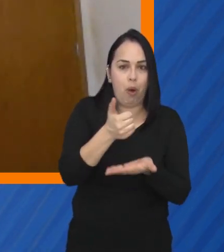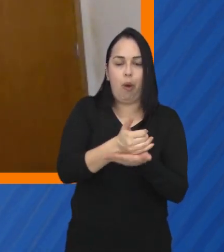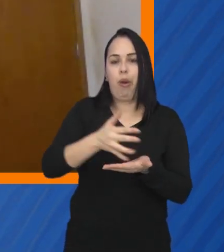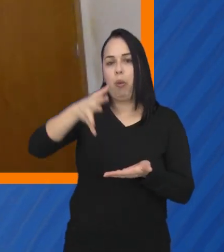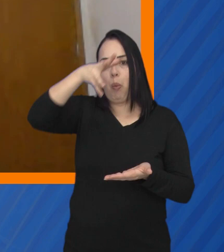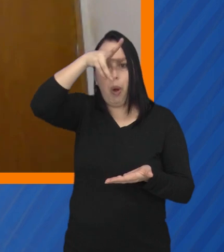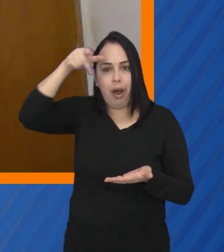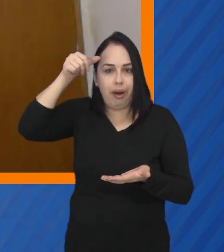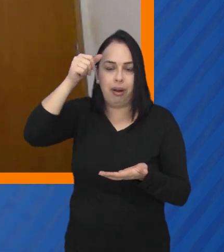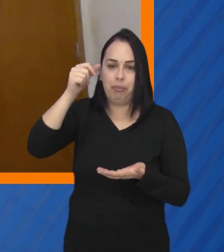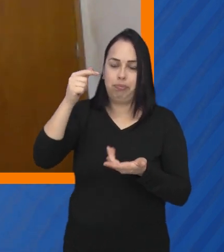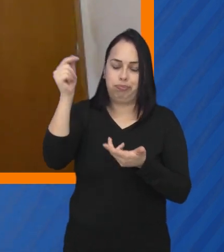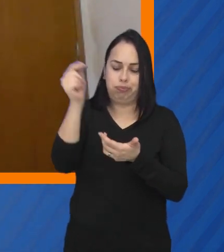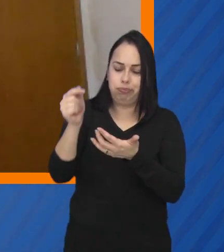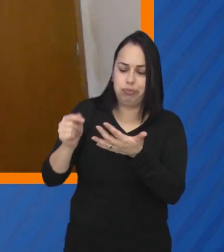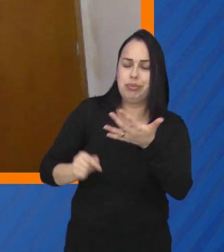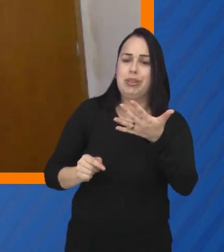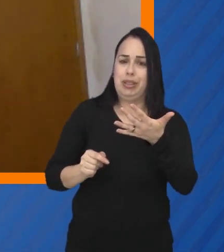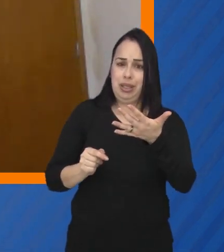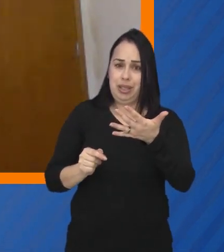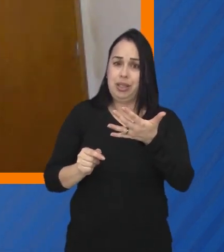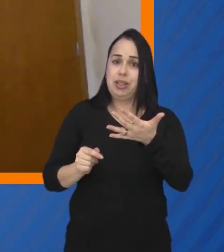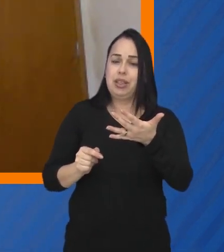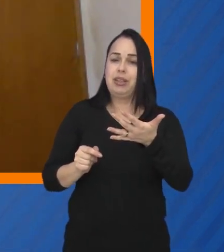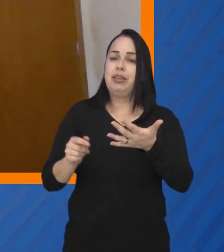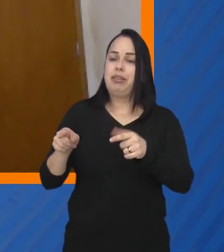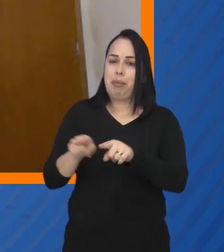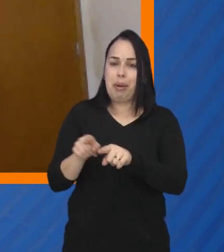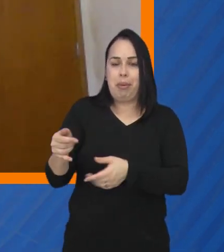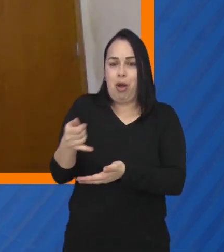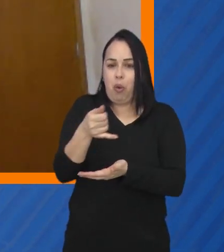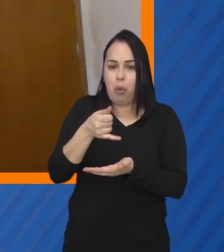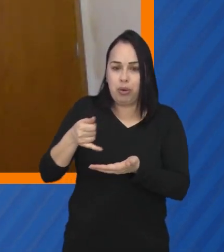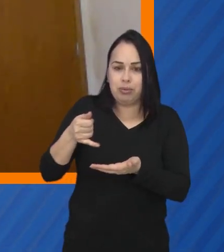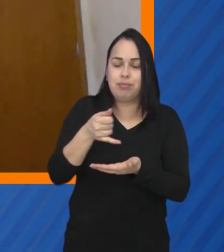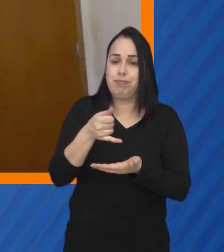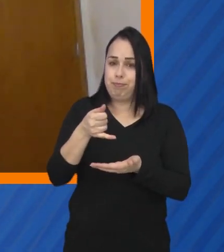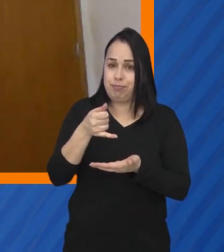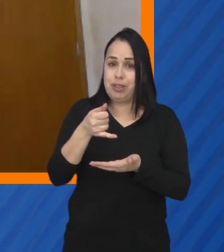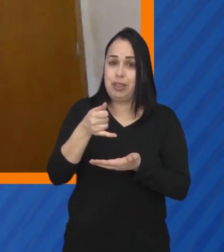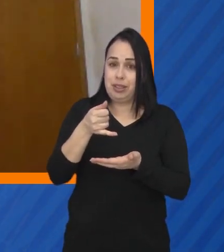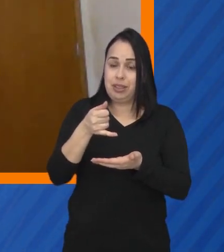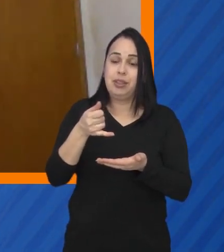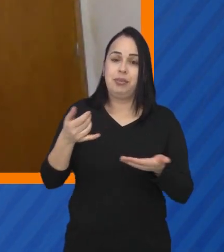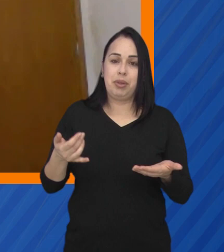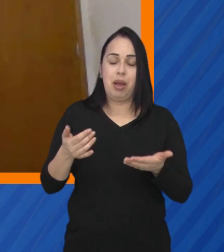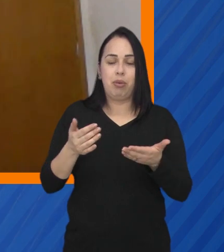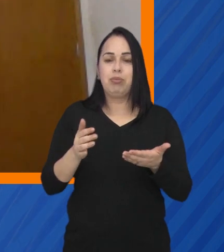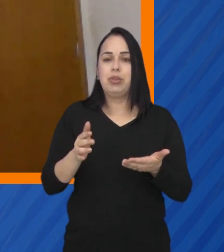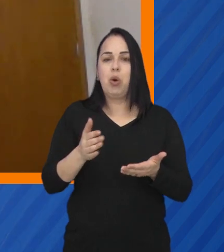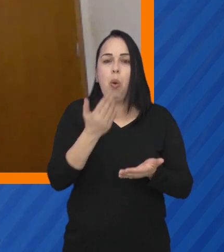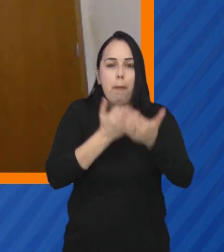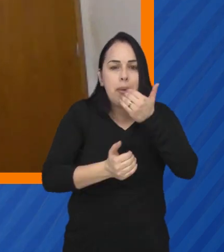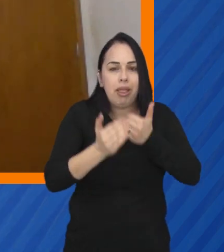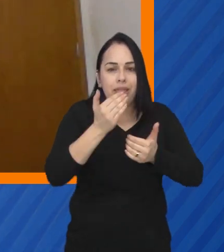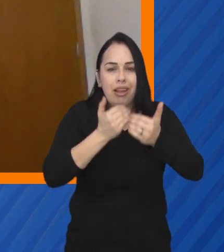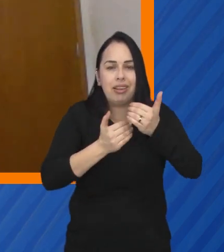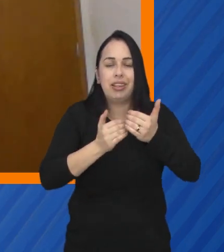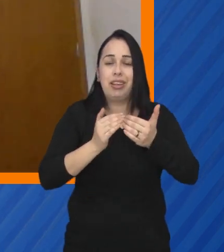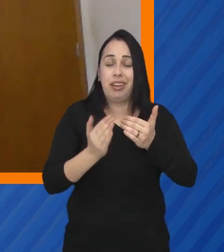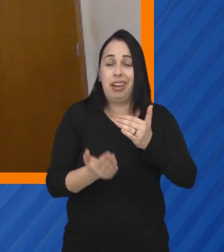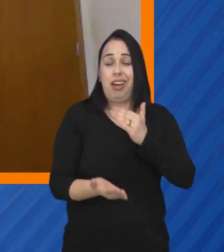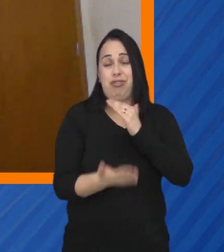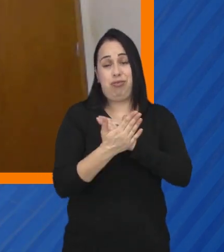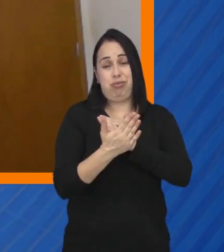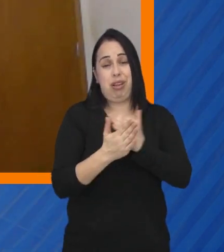massa, pão, refrigerantes, os alimentos processados, as gorduras, como é o teor de gordura que impactam